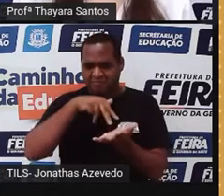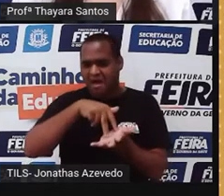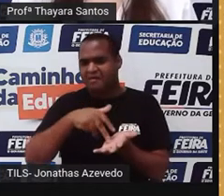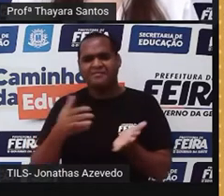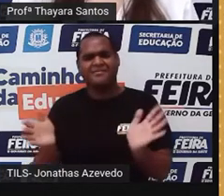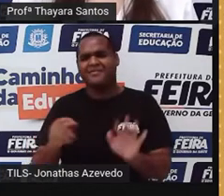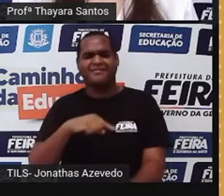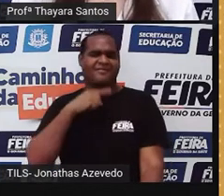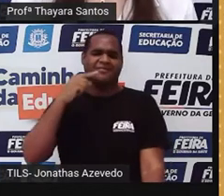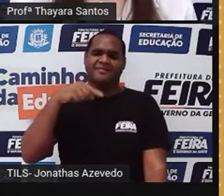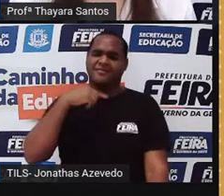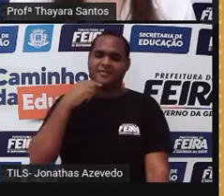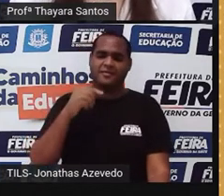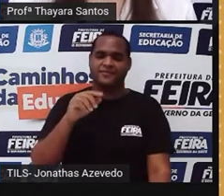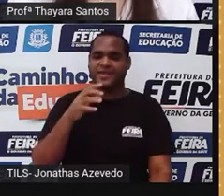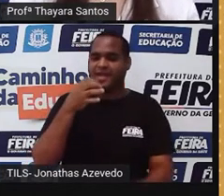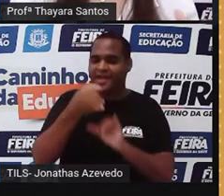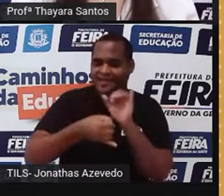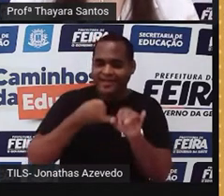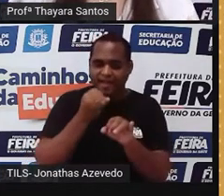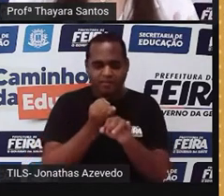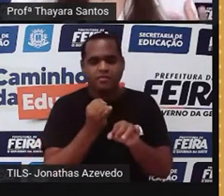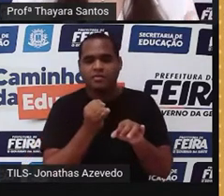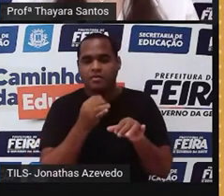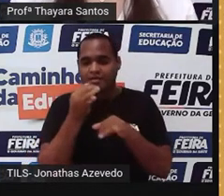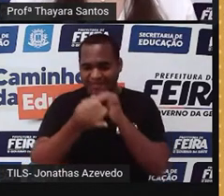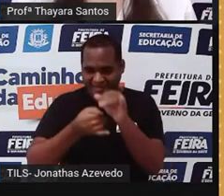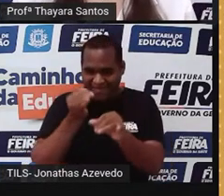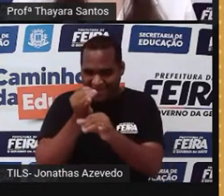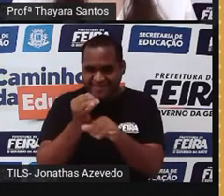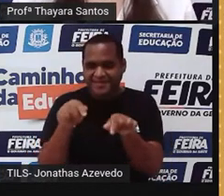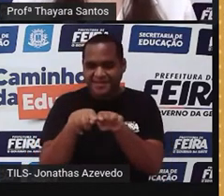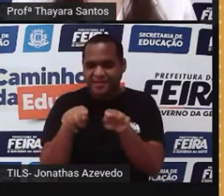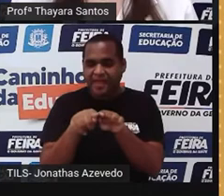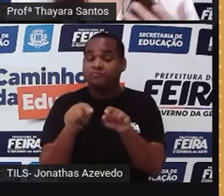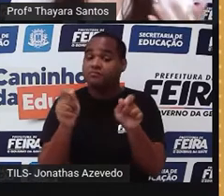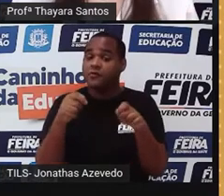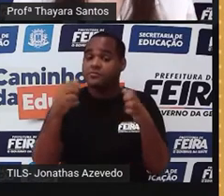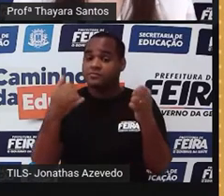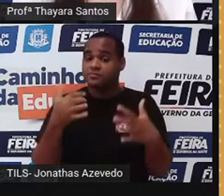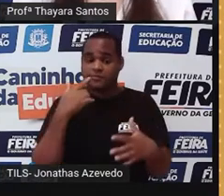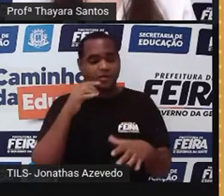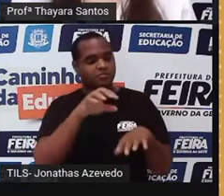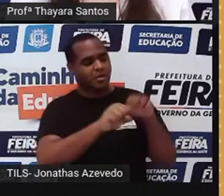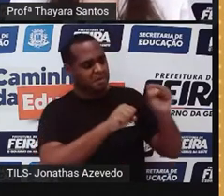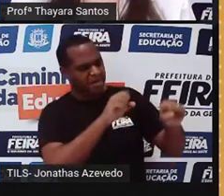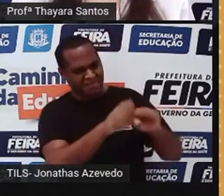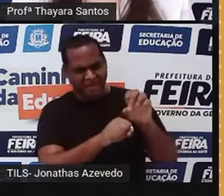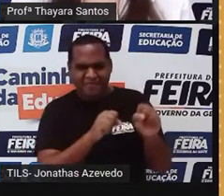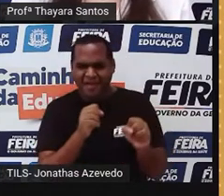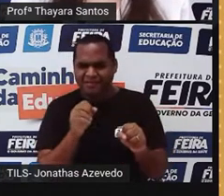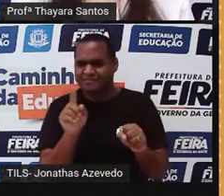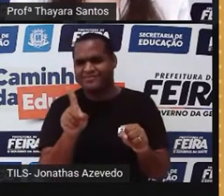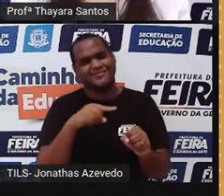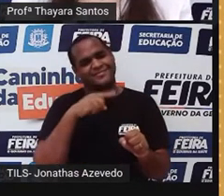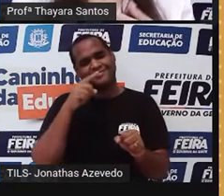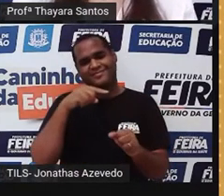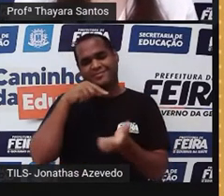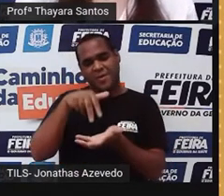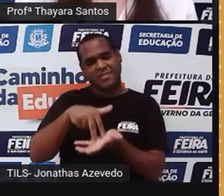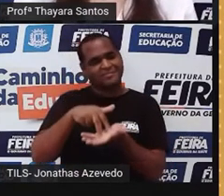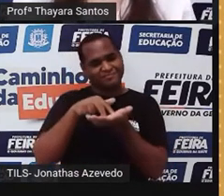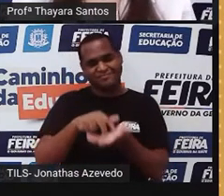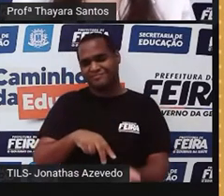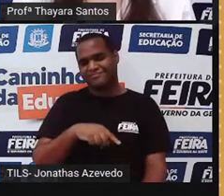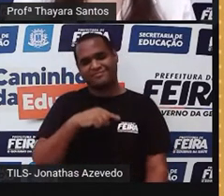é matéria. A internet que a gente está usando aqui para conversar com vocês, também a gente não consegue medir a massa dela. Então, ela